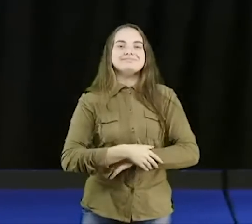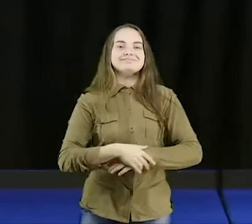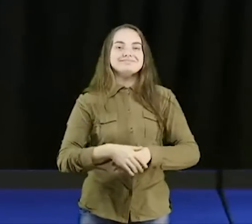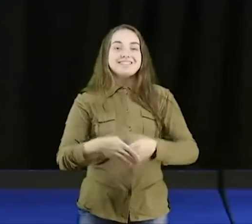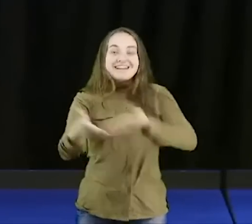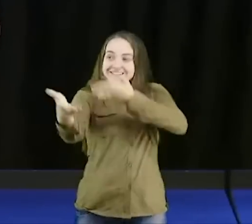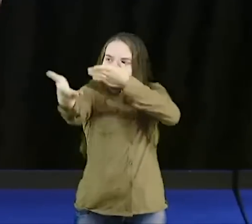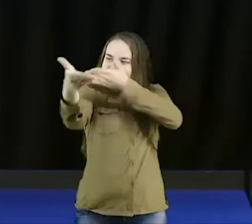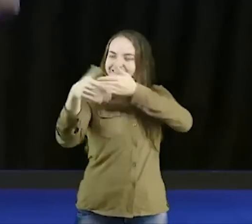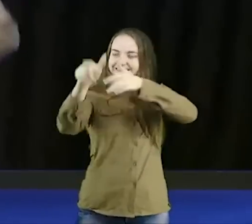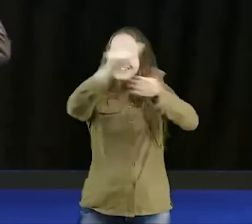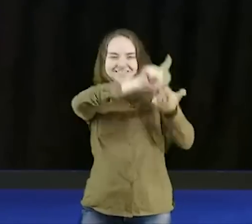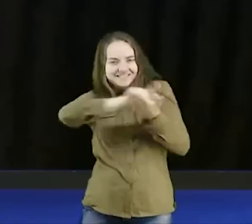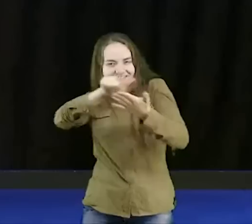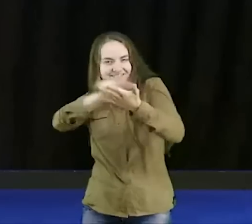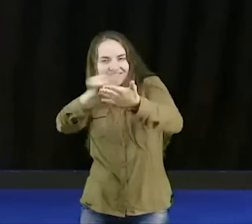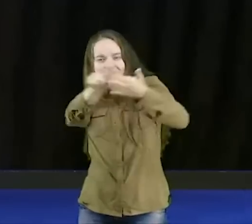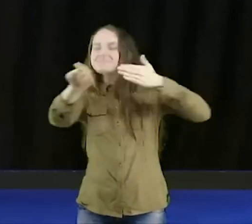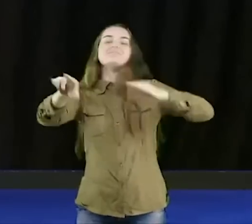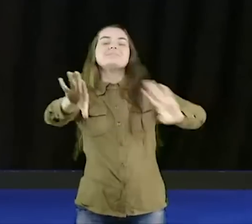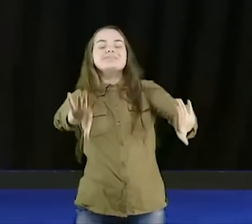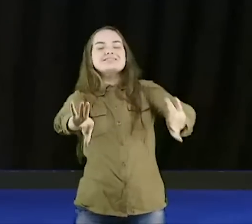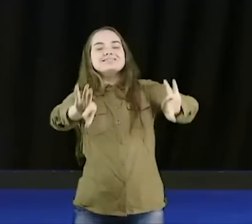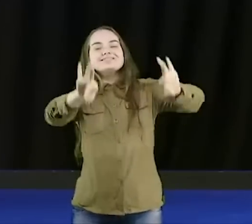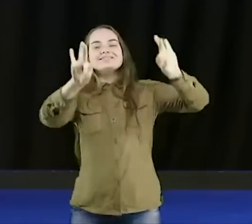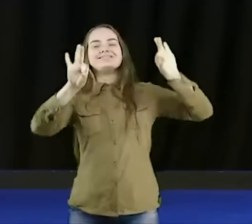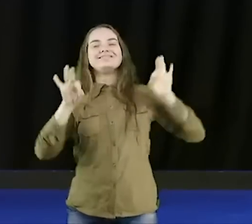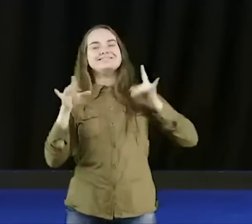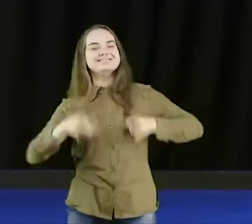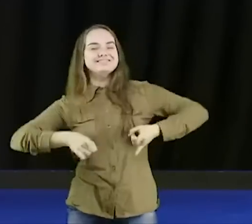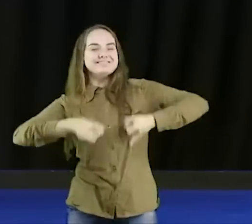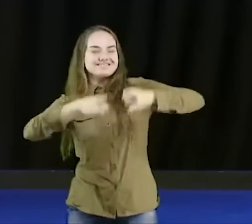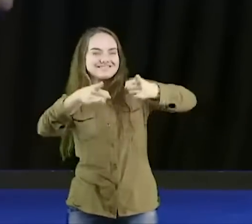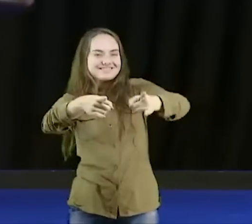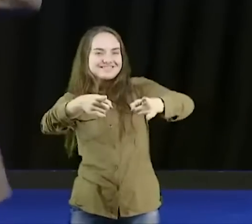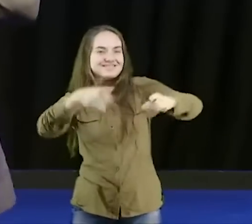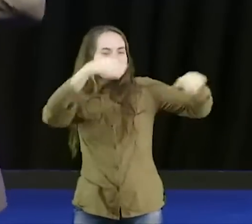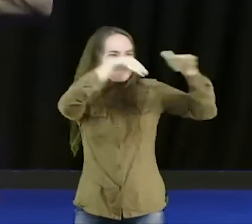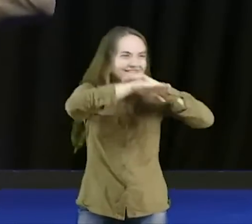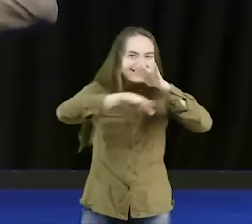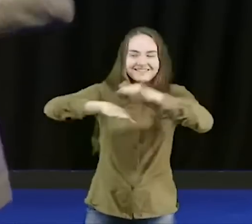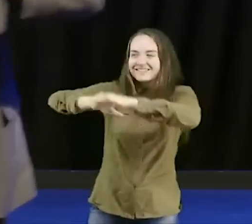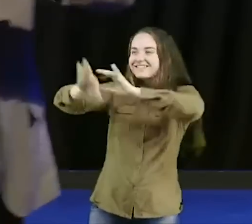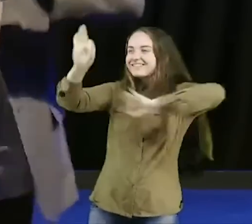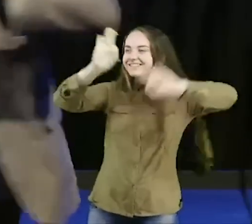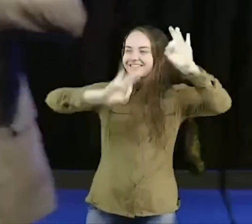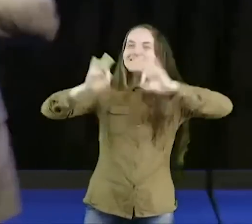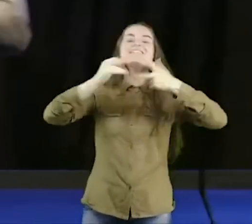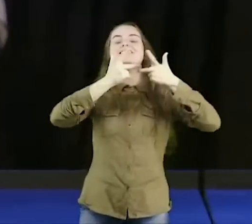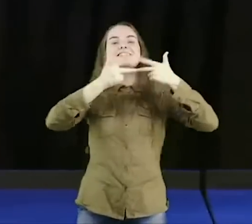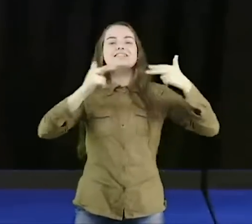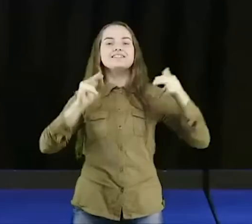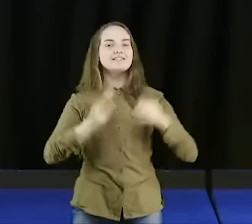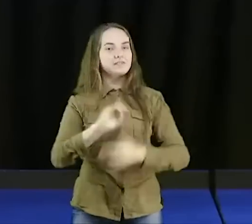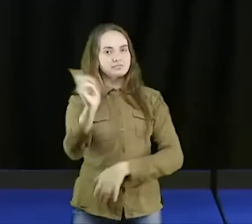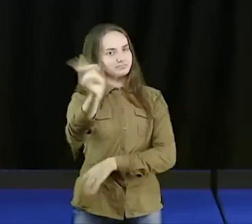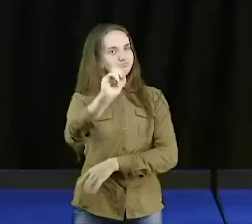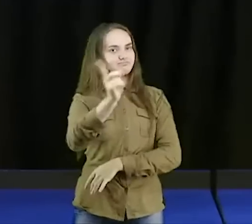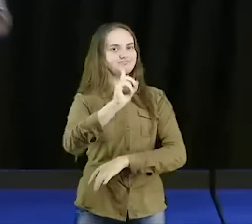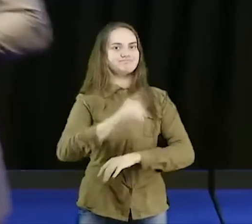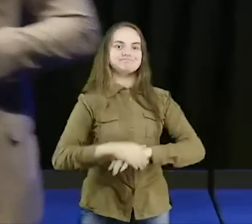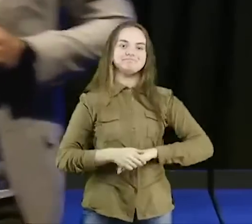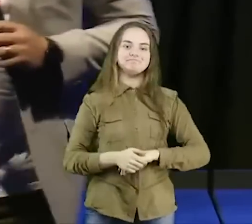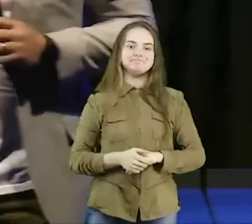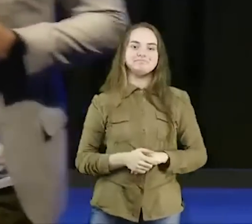aqui, limpa, arruma a cama, troca o lençol, bota as meias na gaveta, as calcinhas, não é assim gente,